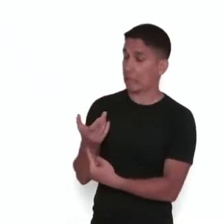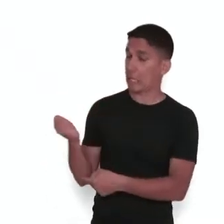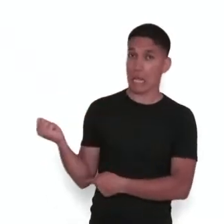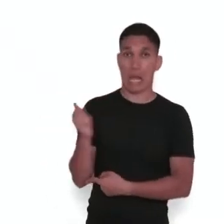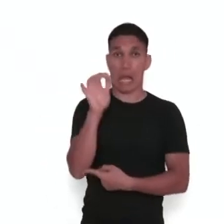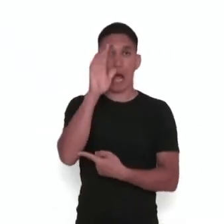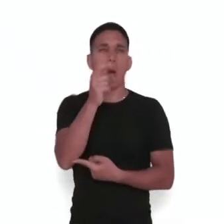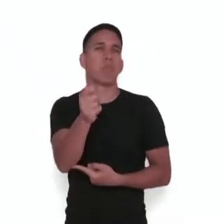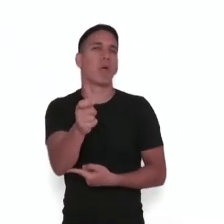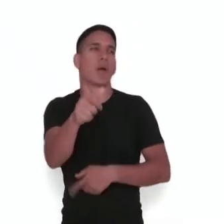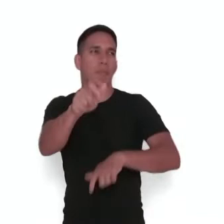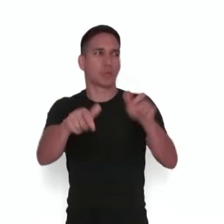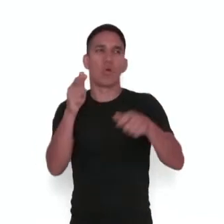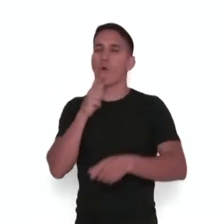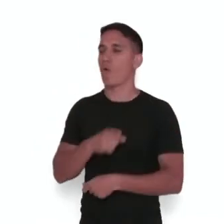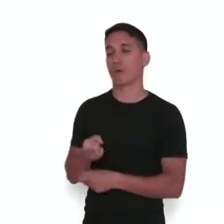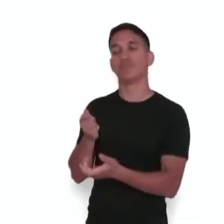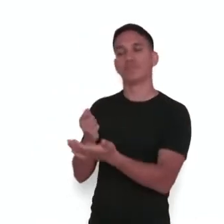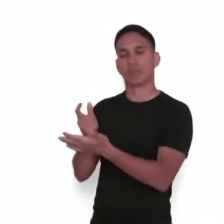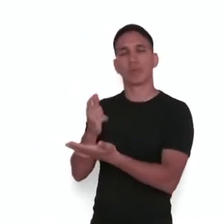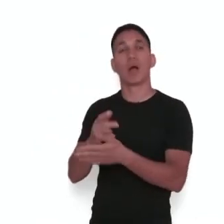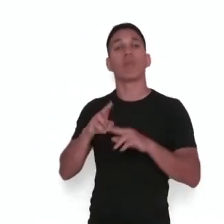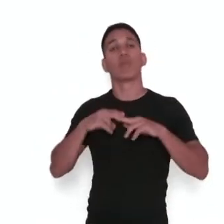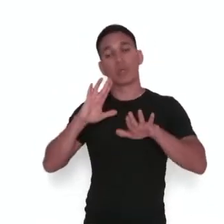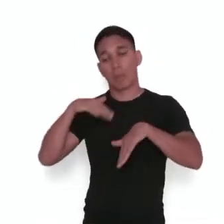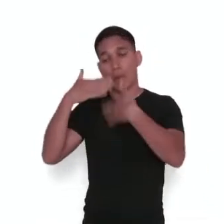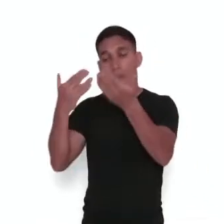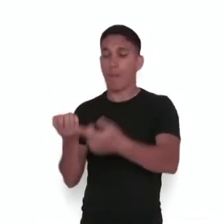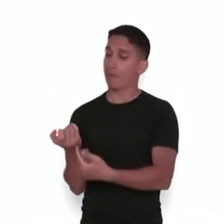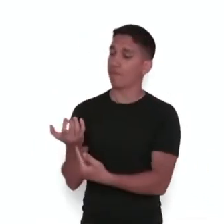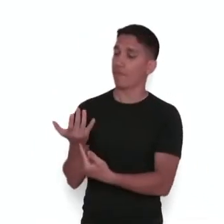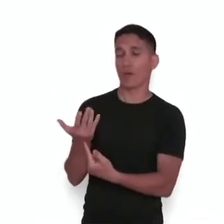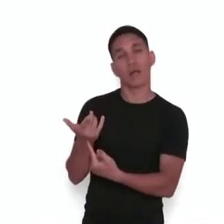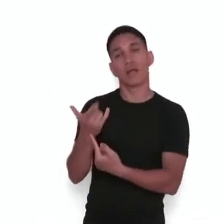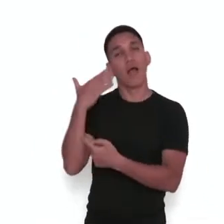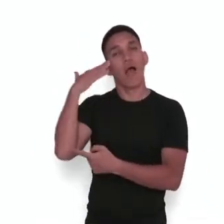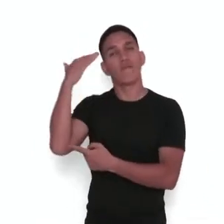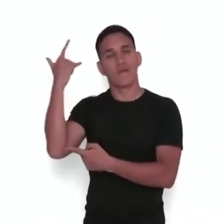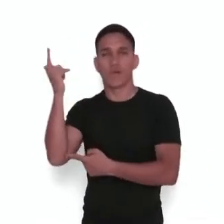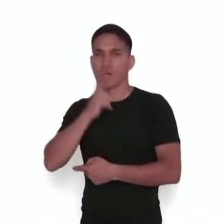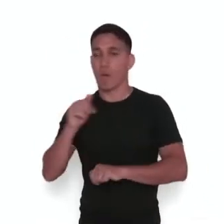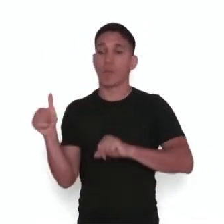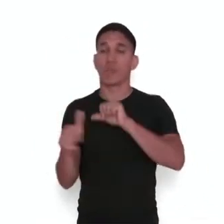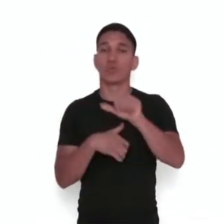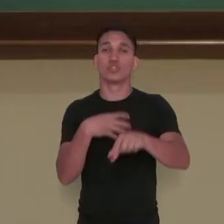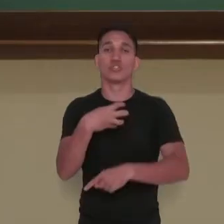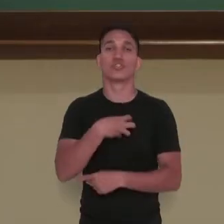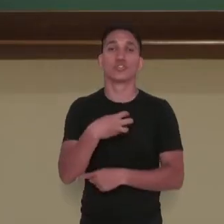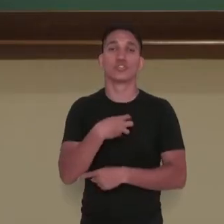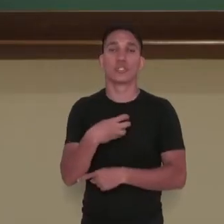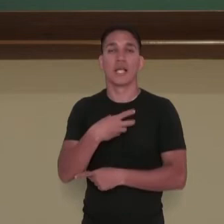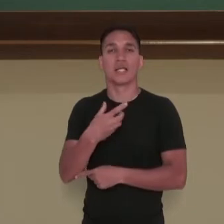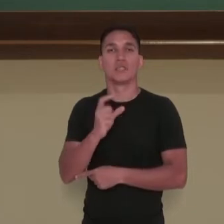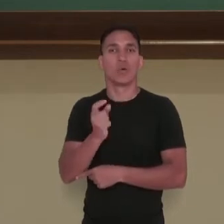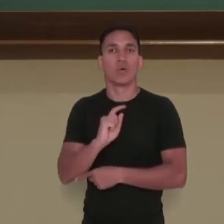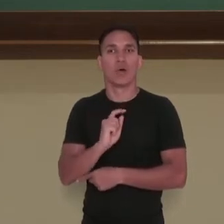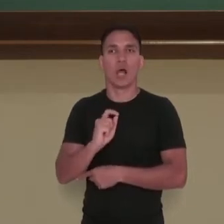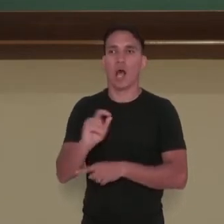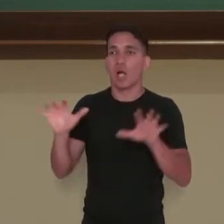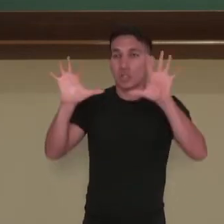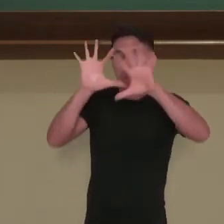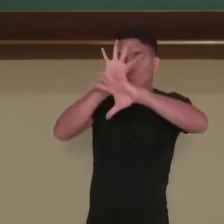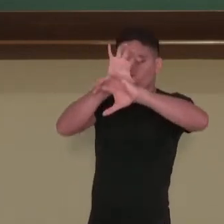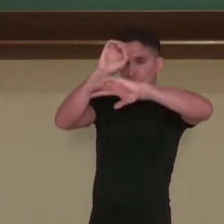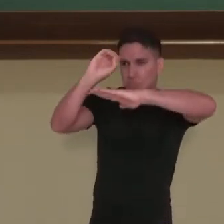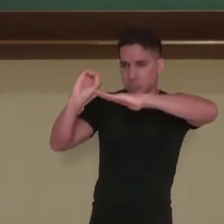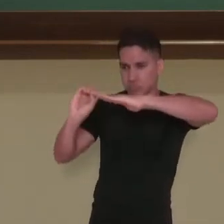poucos podiam adquiri-las. Com o tempo, a luz das velas se popularizou e mudou a maneira de encarar a noite e a escuridão.